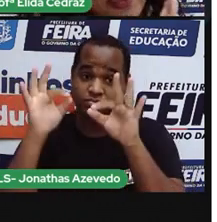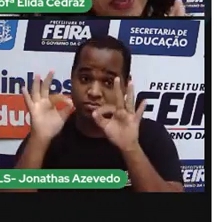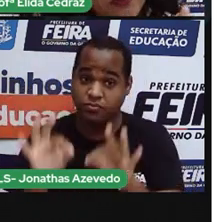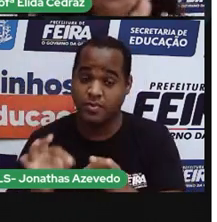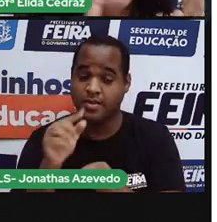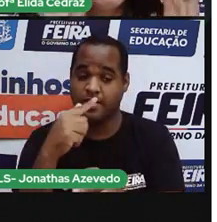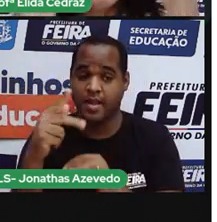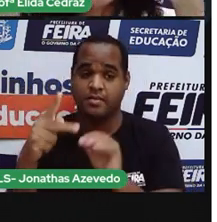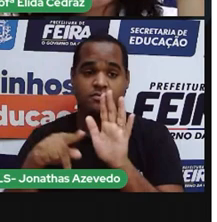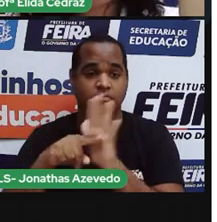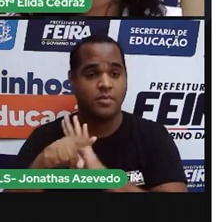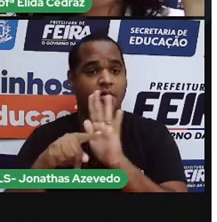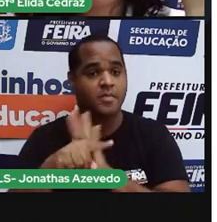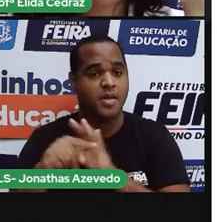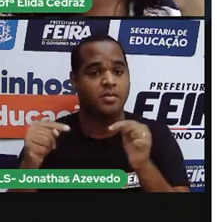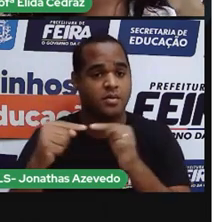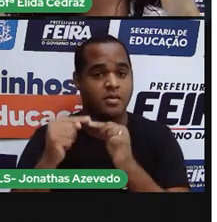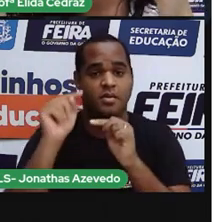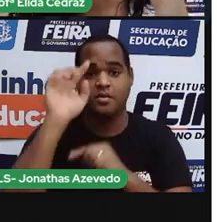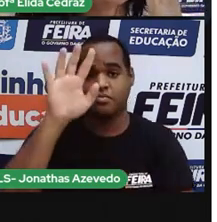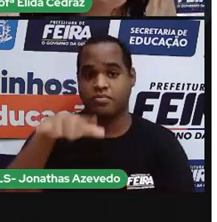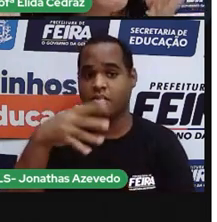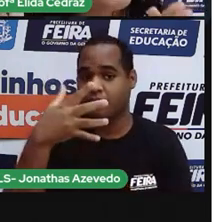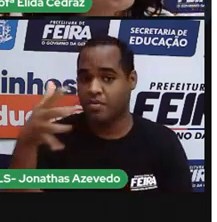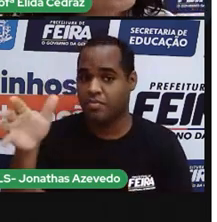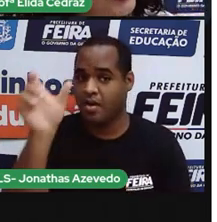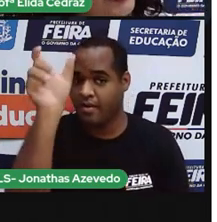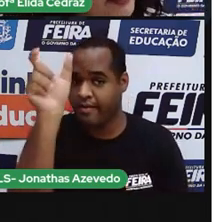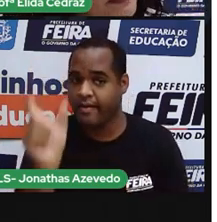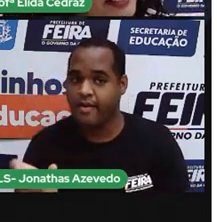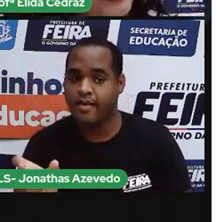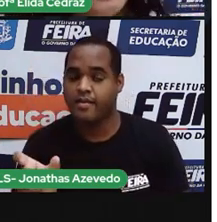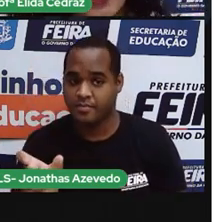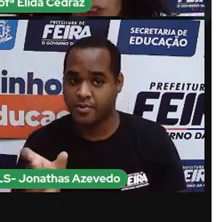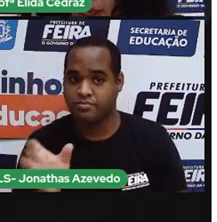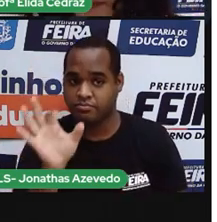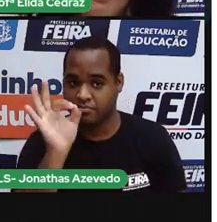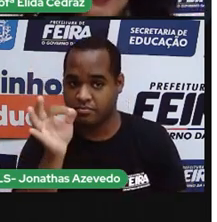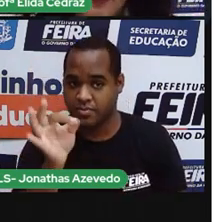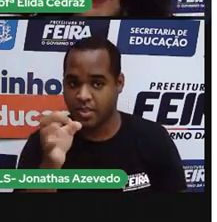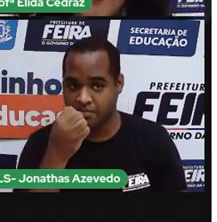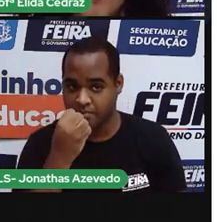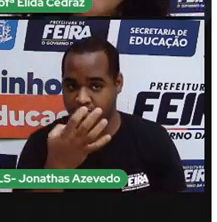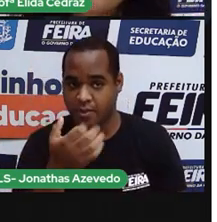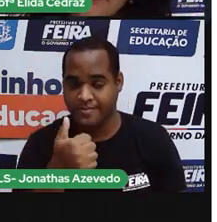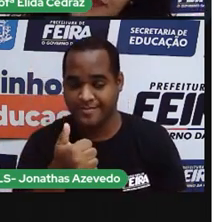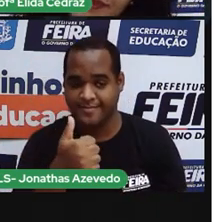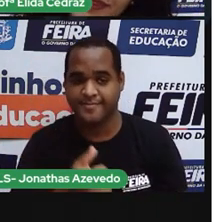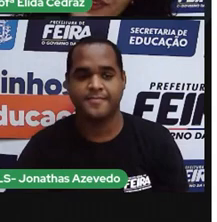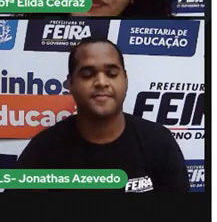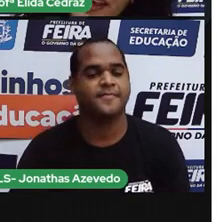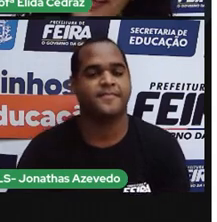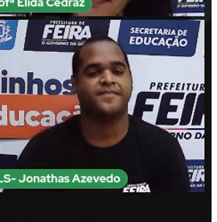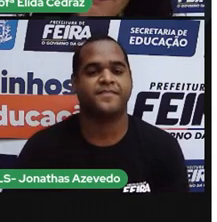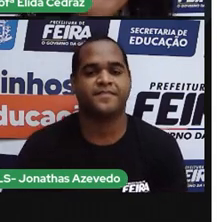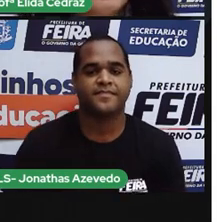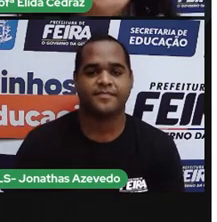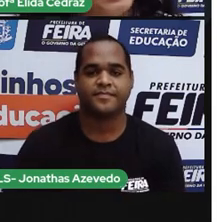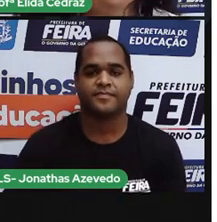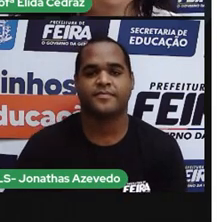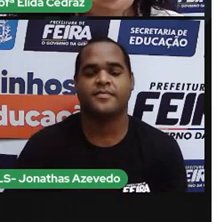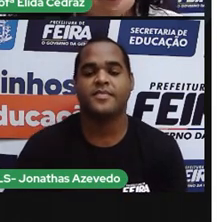das perguntas serão colocadas nessa parte da tabela que está em branco. Tudo bem?